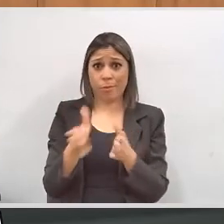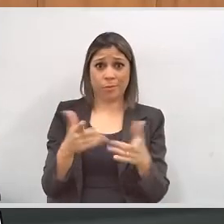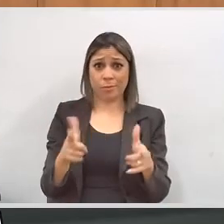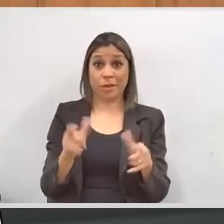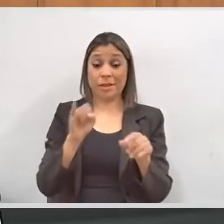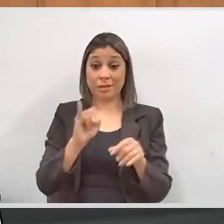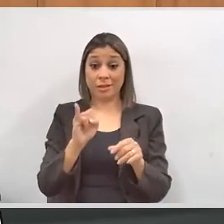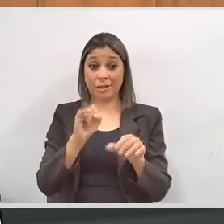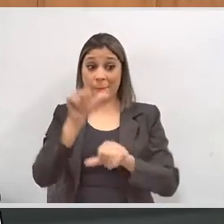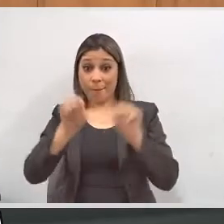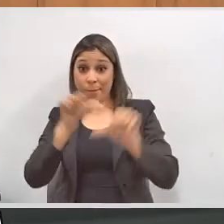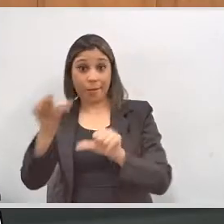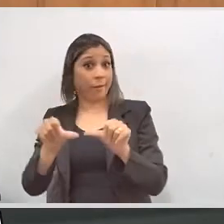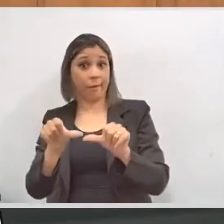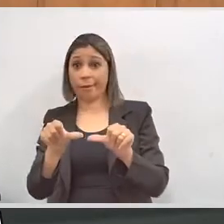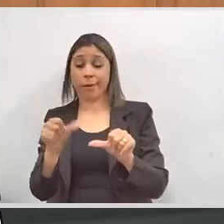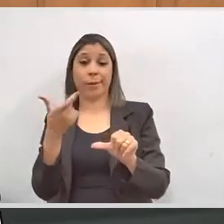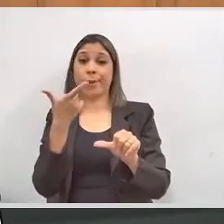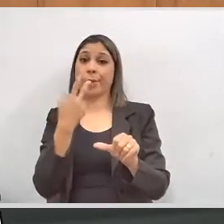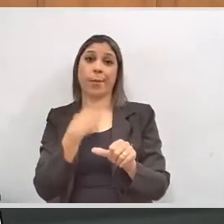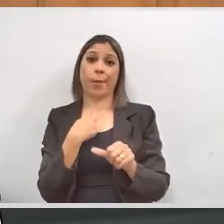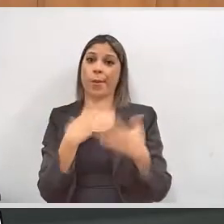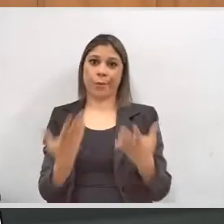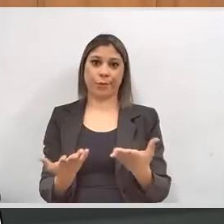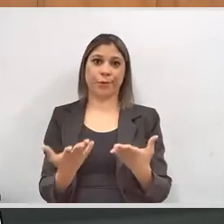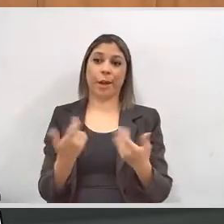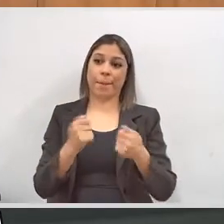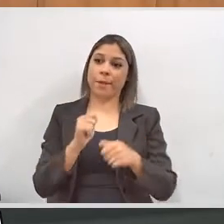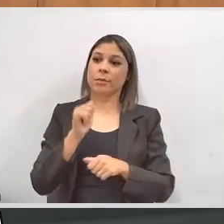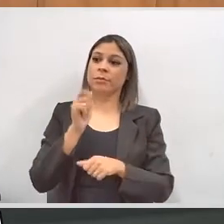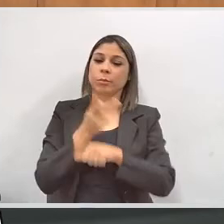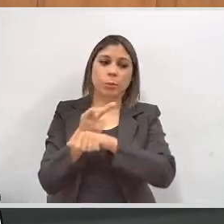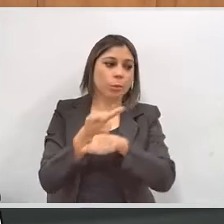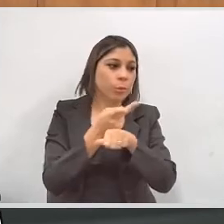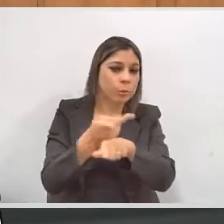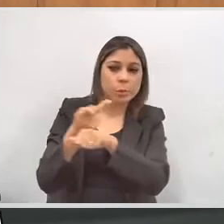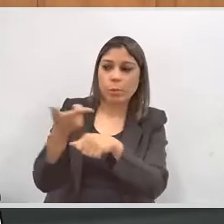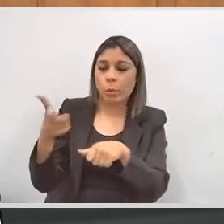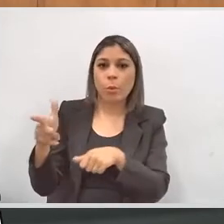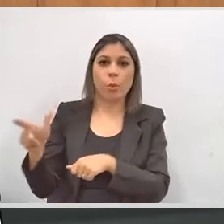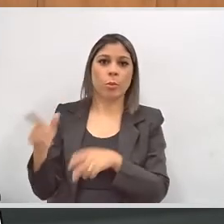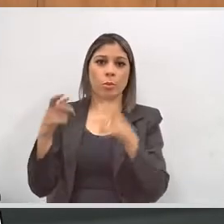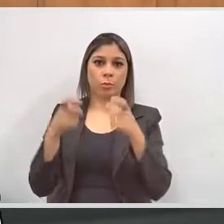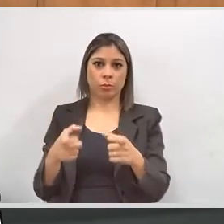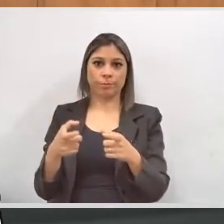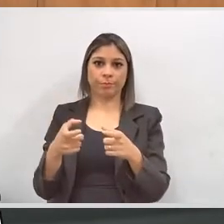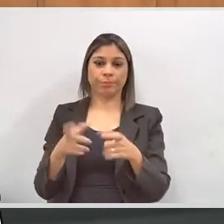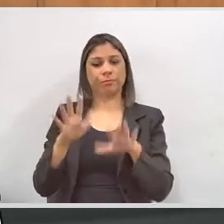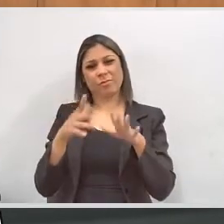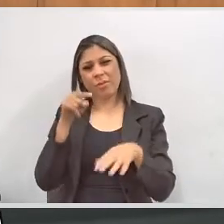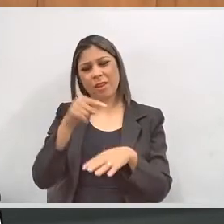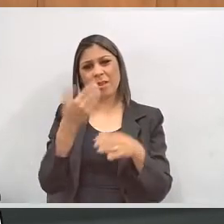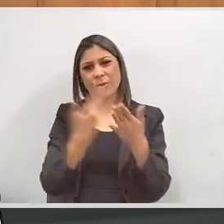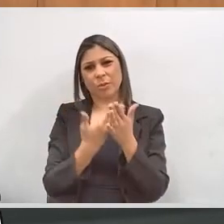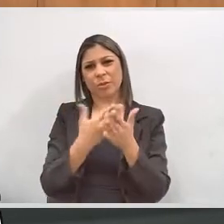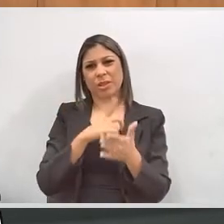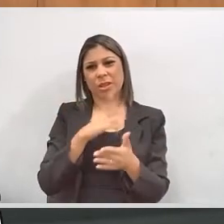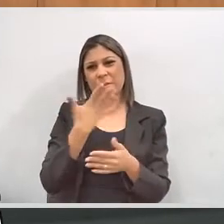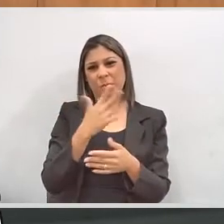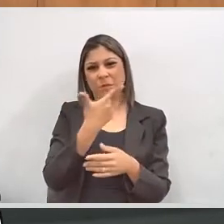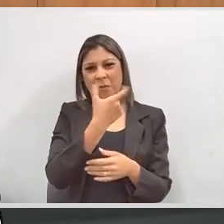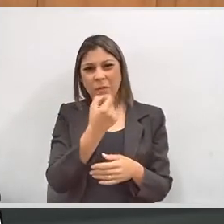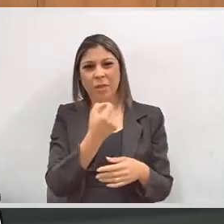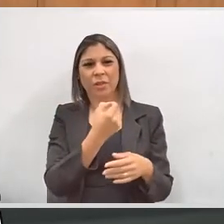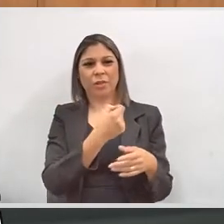uma proteção ao patrimônio e nós teríamos que buscar novos locais. Naquela escola é provável que haja ali umas